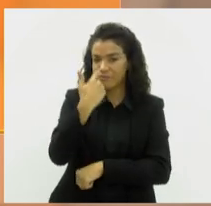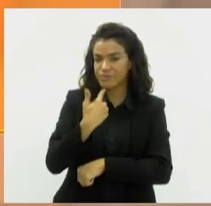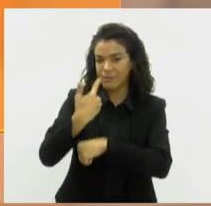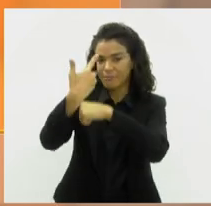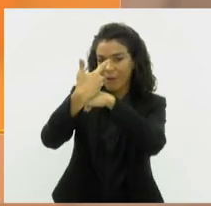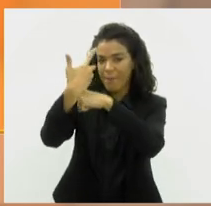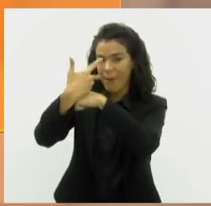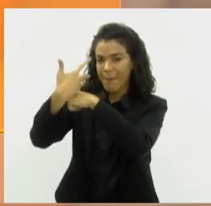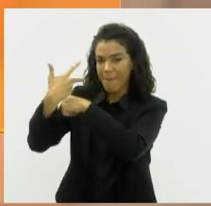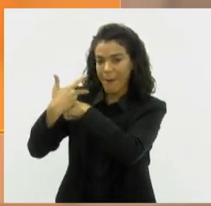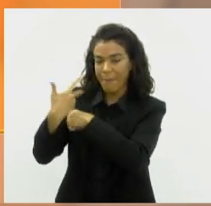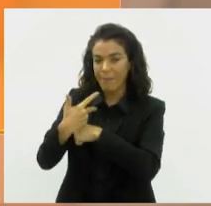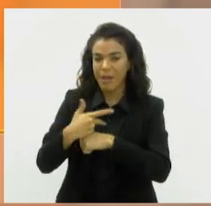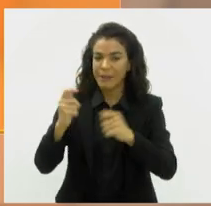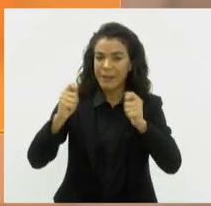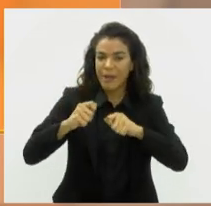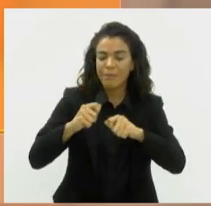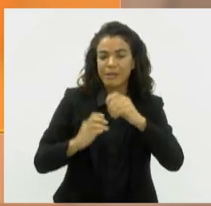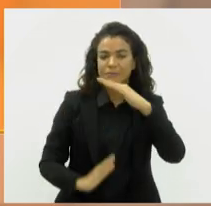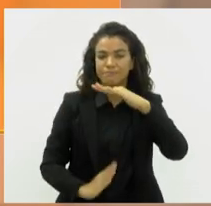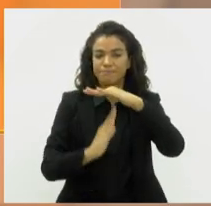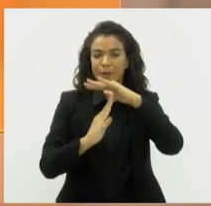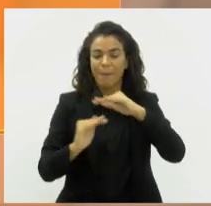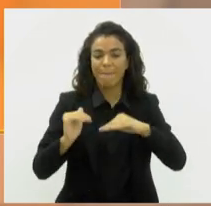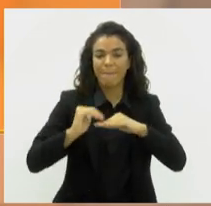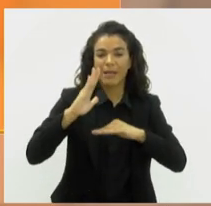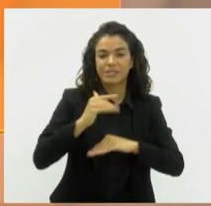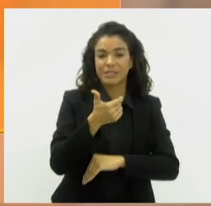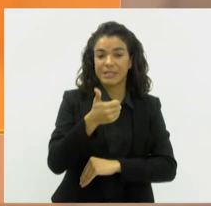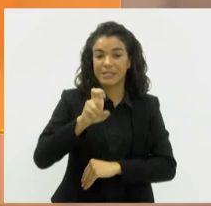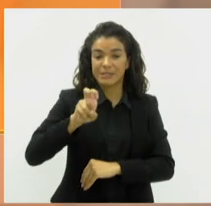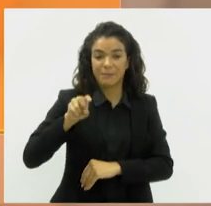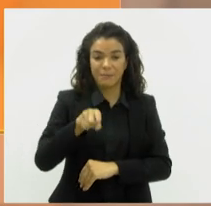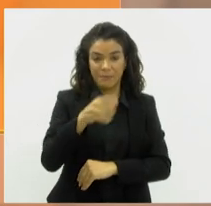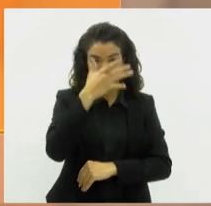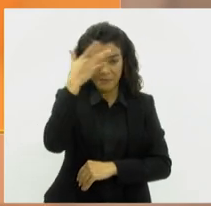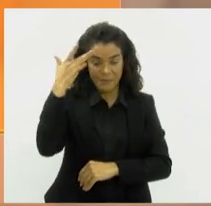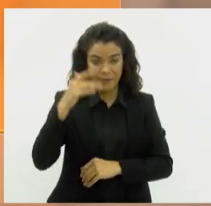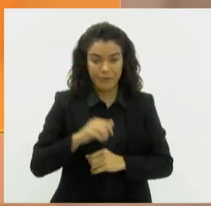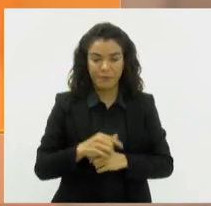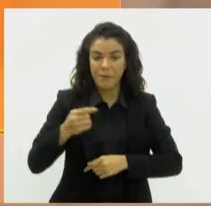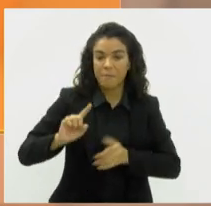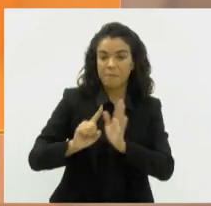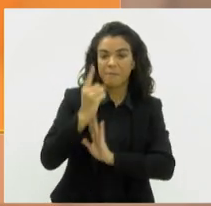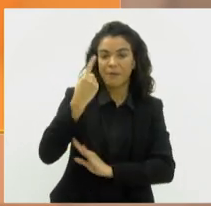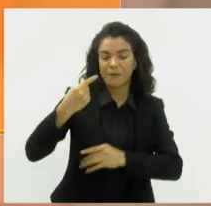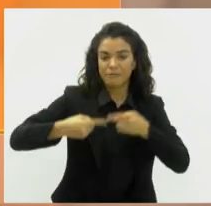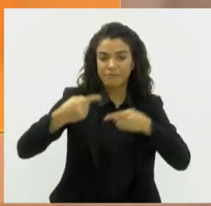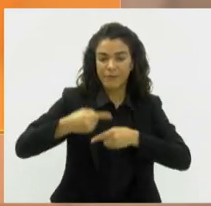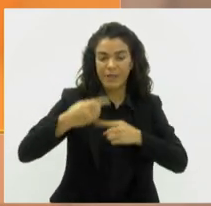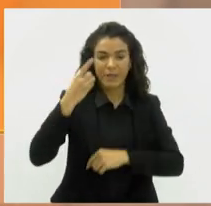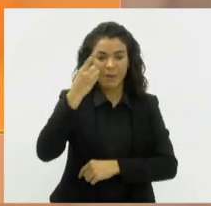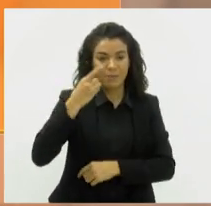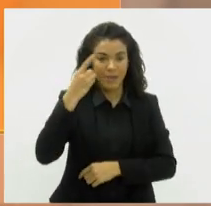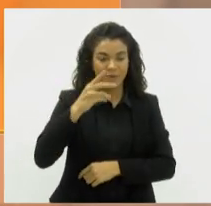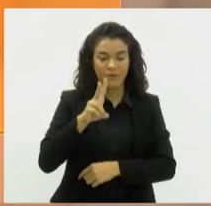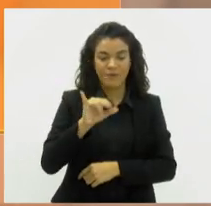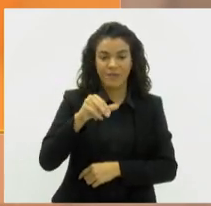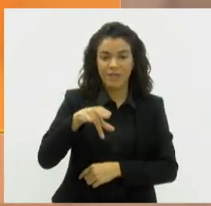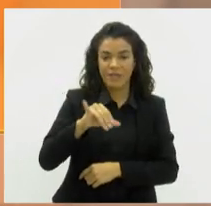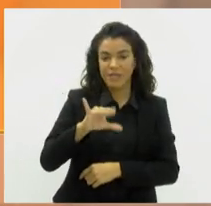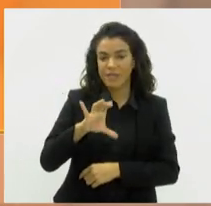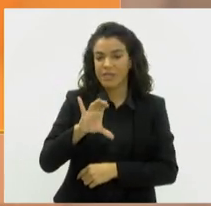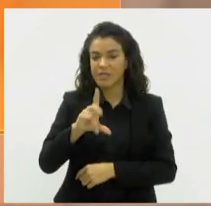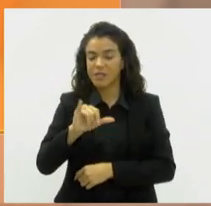estádios com capacidade superior a 15 mil pessoas. E em primeira discussão, o projeto do deputado Vinícius Cozolino,